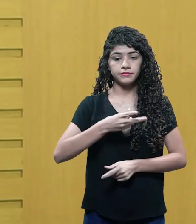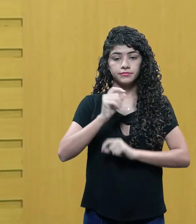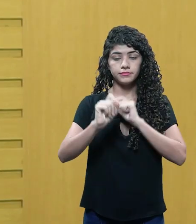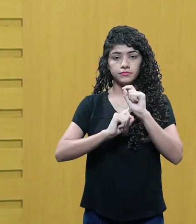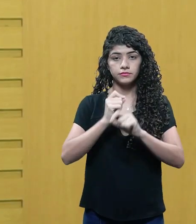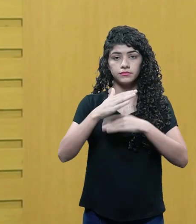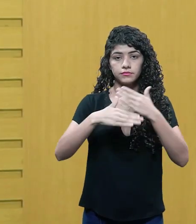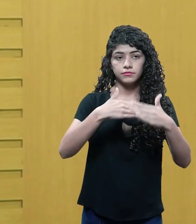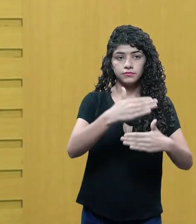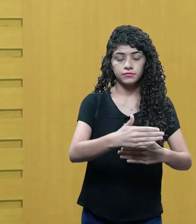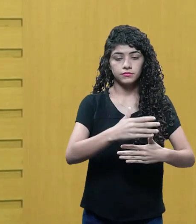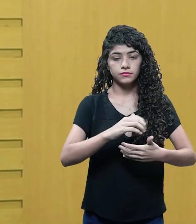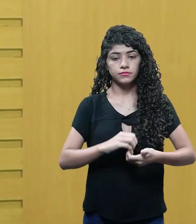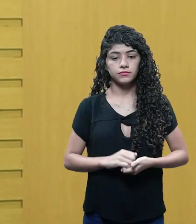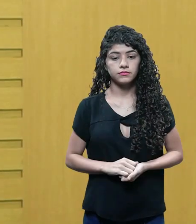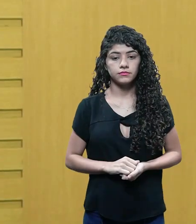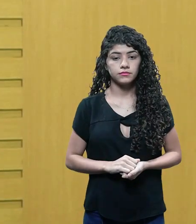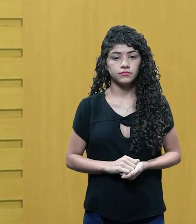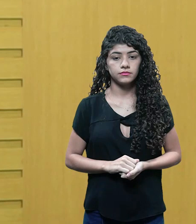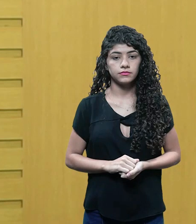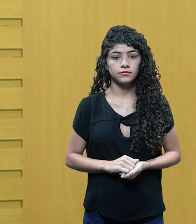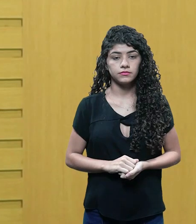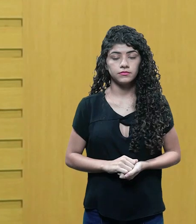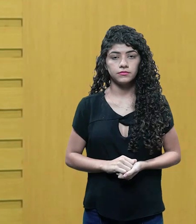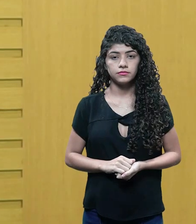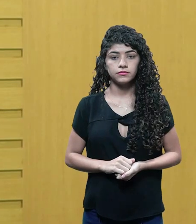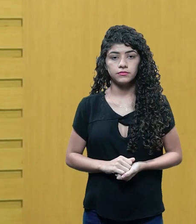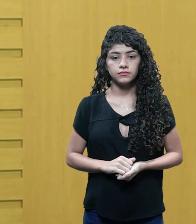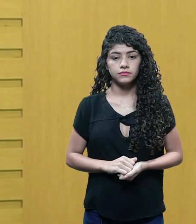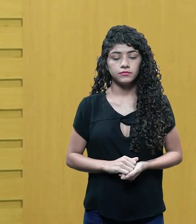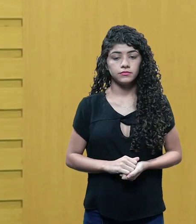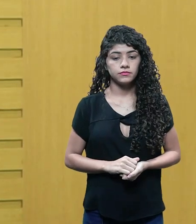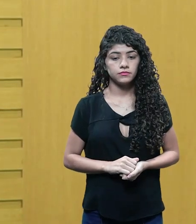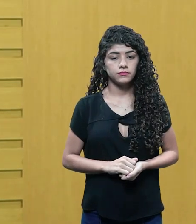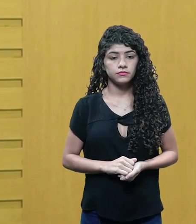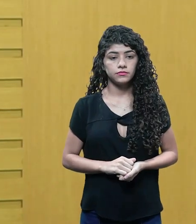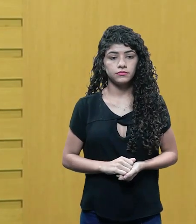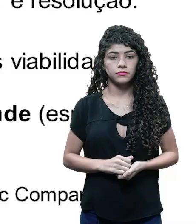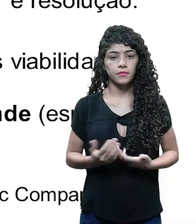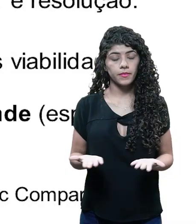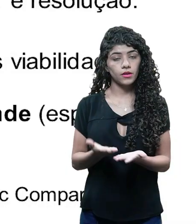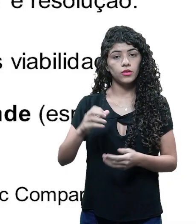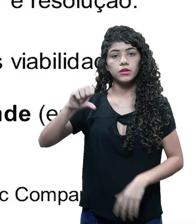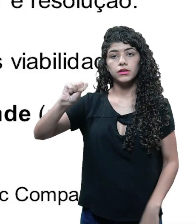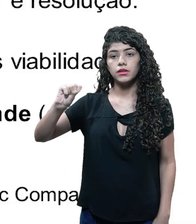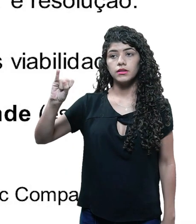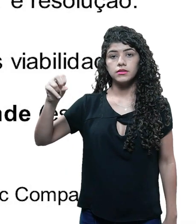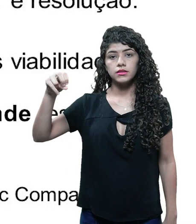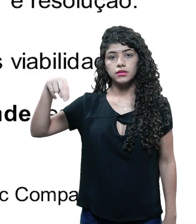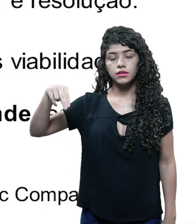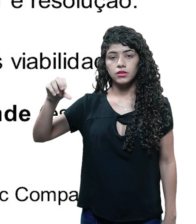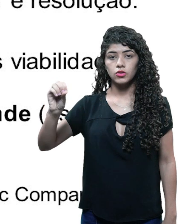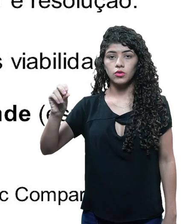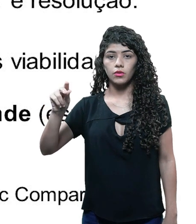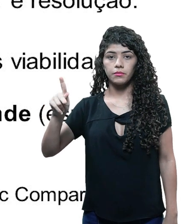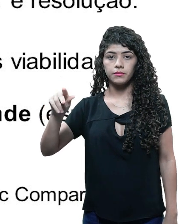deste processo, que vai dar origem a um roteiro. Vamos falar de sinopse, ou o